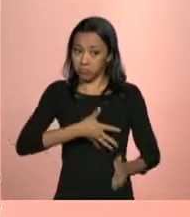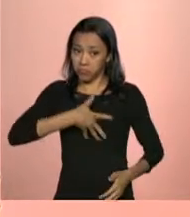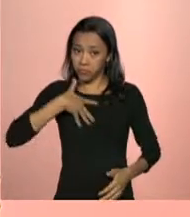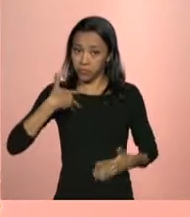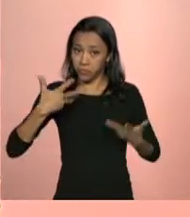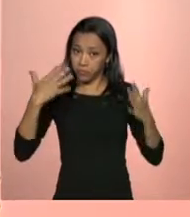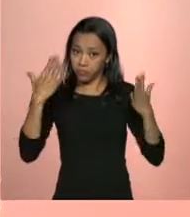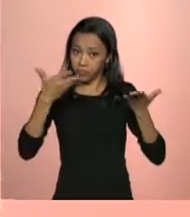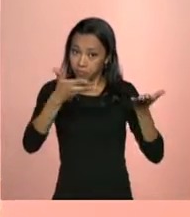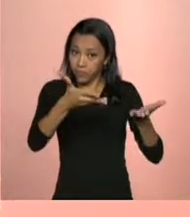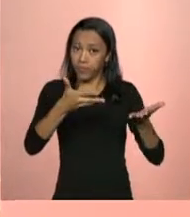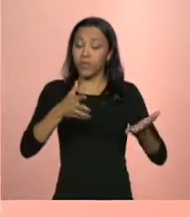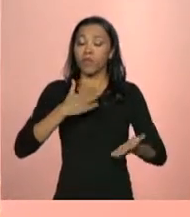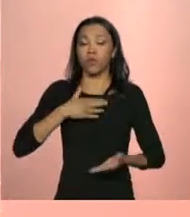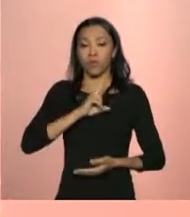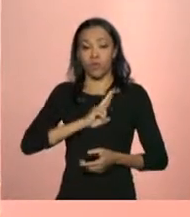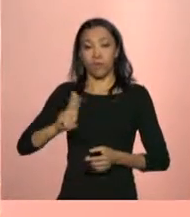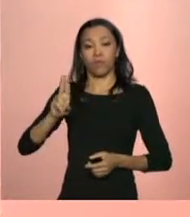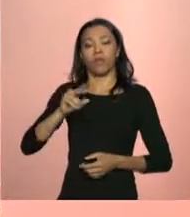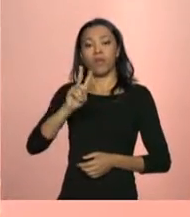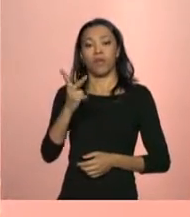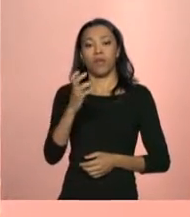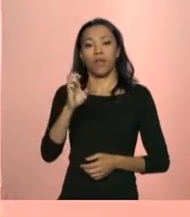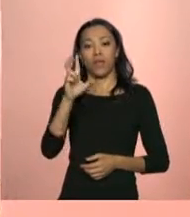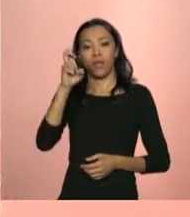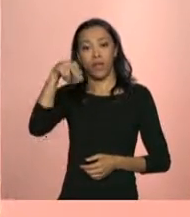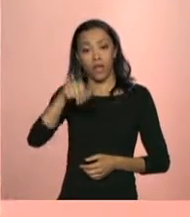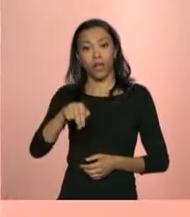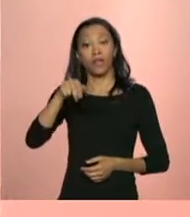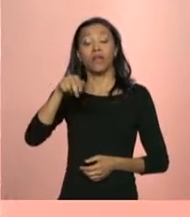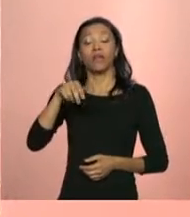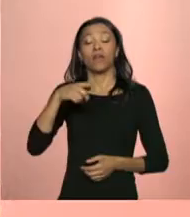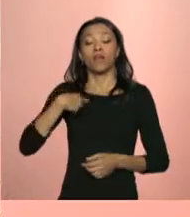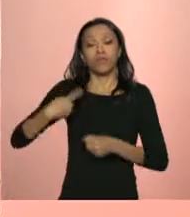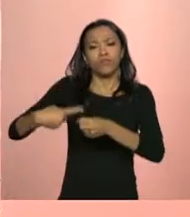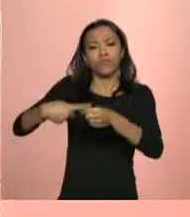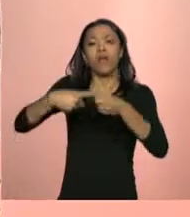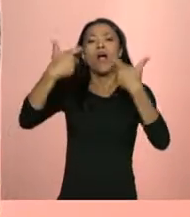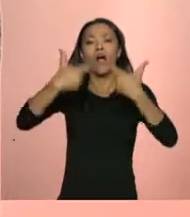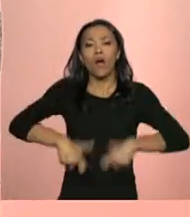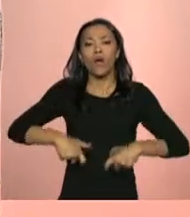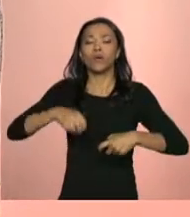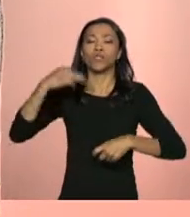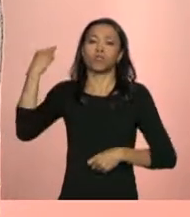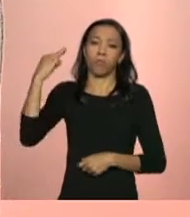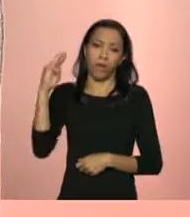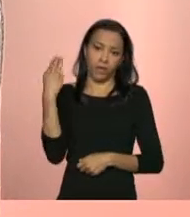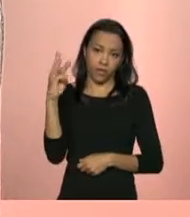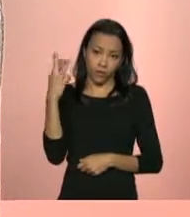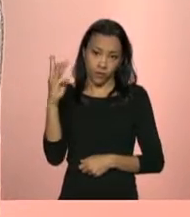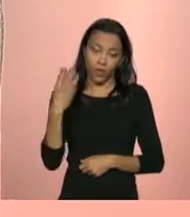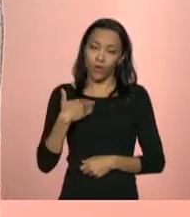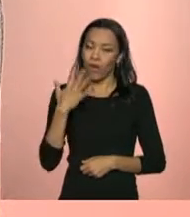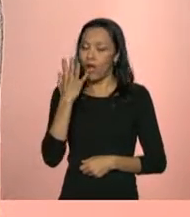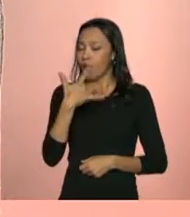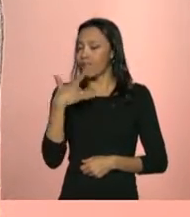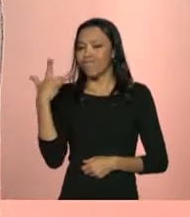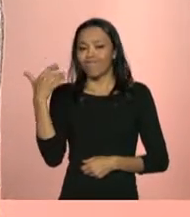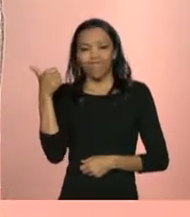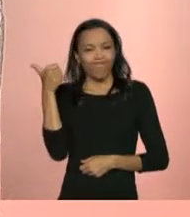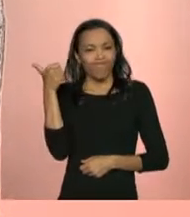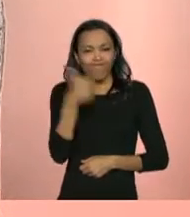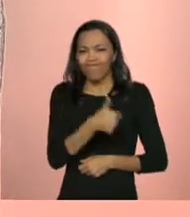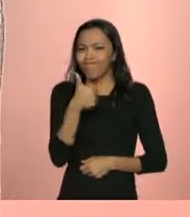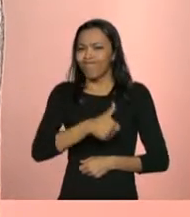Ellen, sou assistente social, trabalho em um município de médio porte do Maranhão. Estou gostando muito da teleconferência, uma vez que